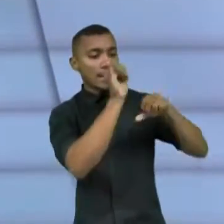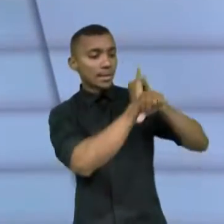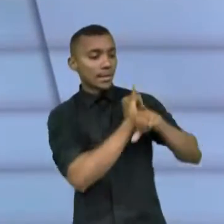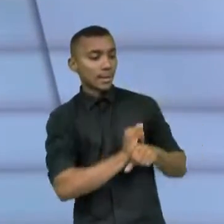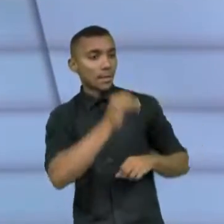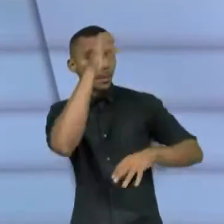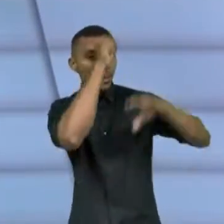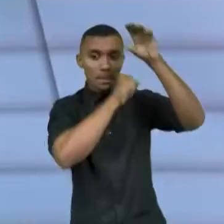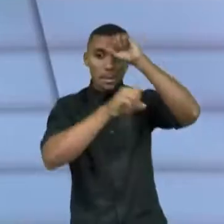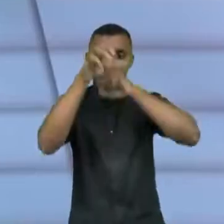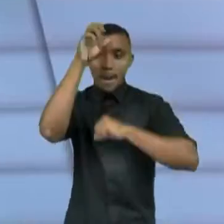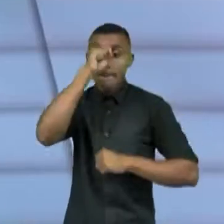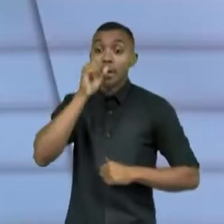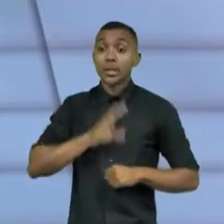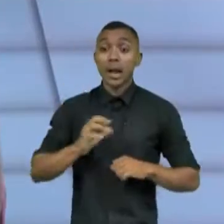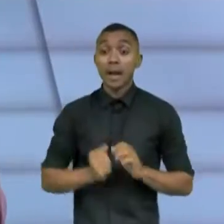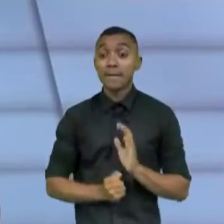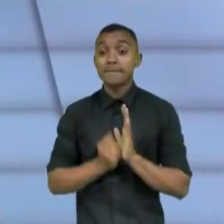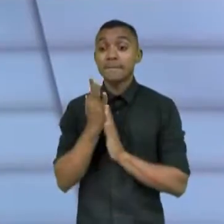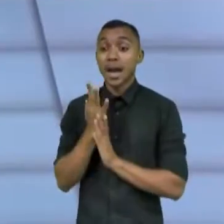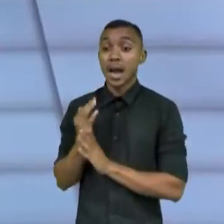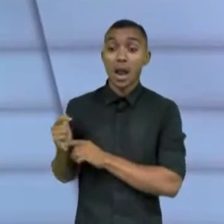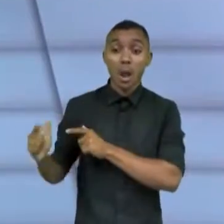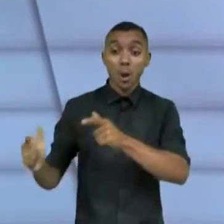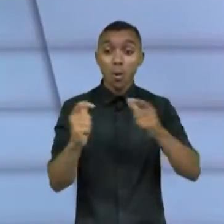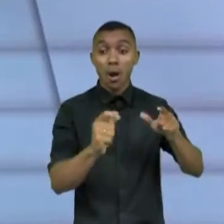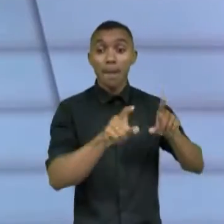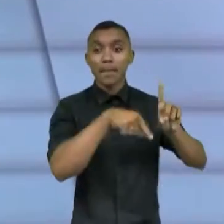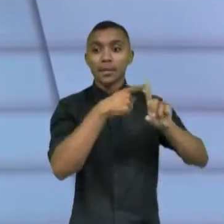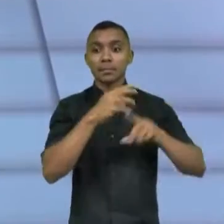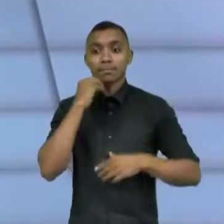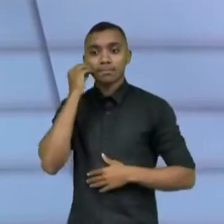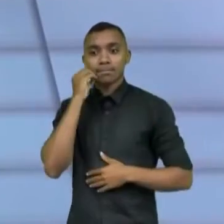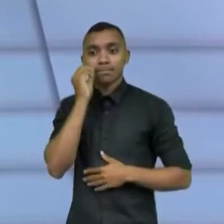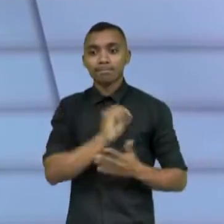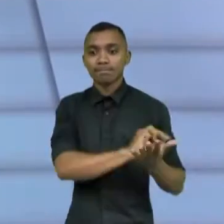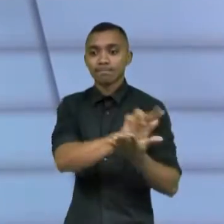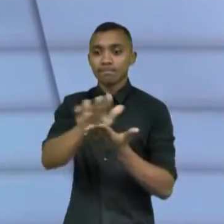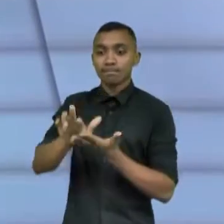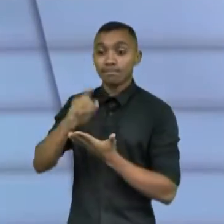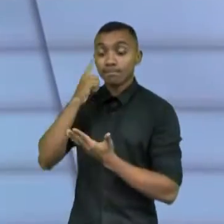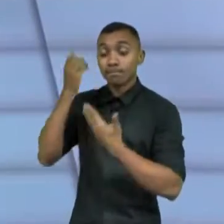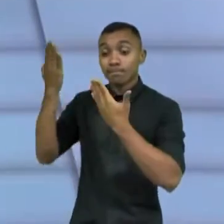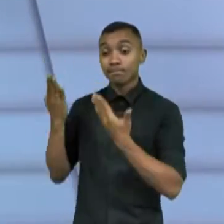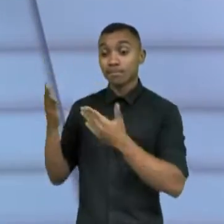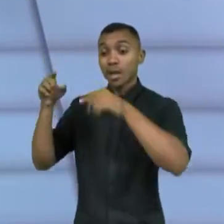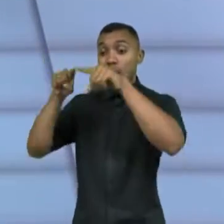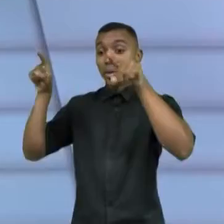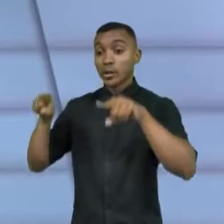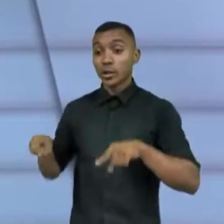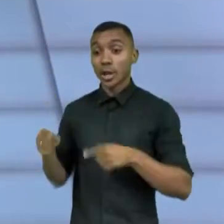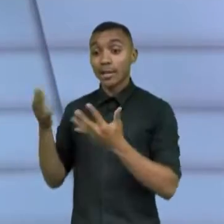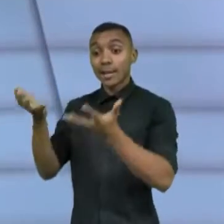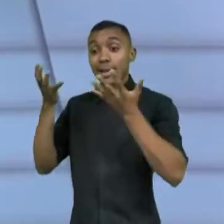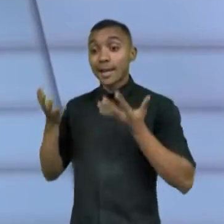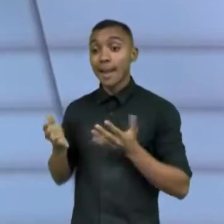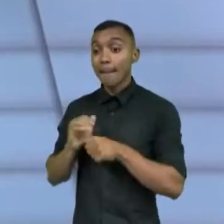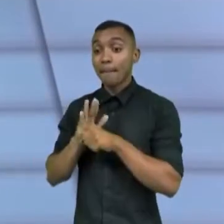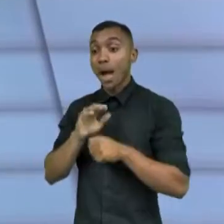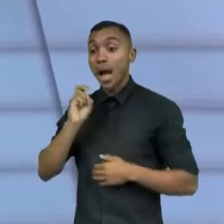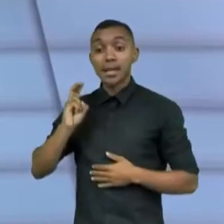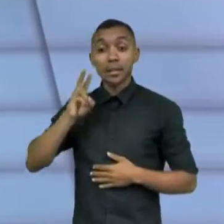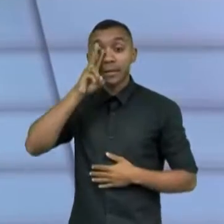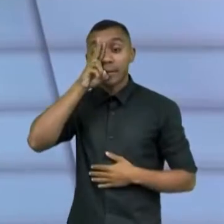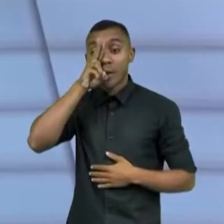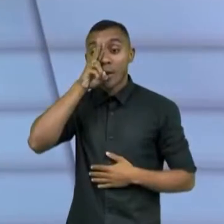conhecimento de várias iniciativas e experiências diferentes, é um projeto que visa fortalecer vários